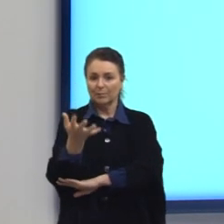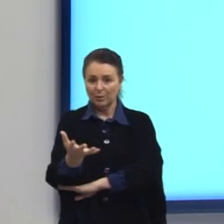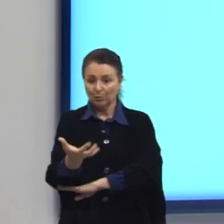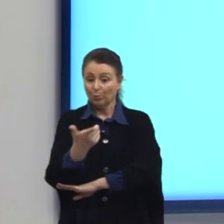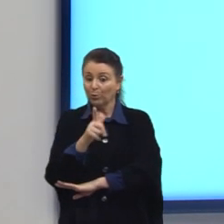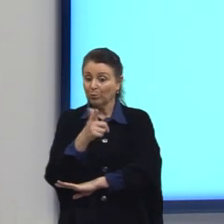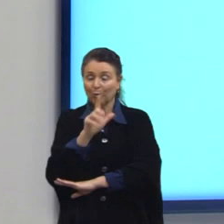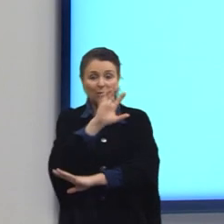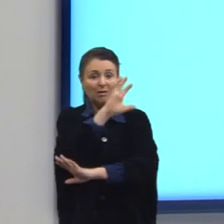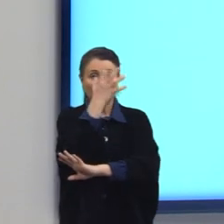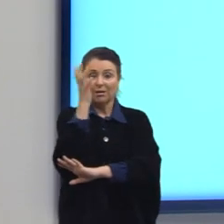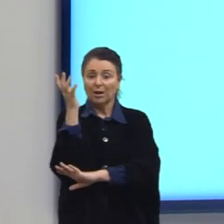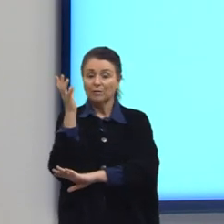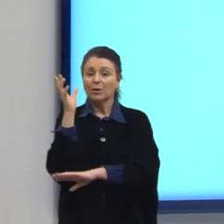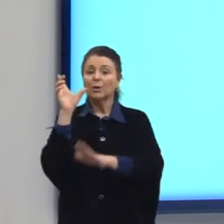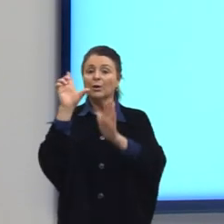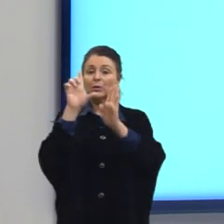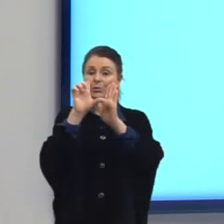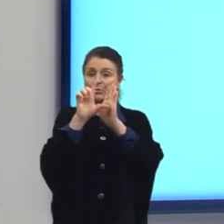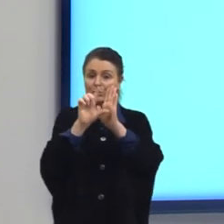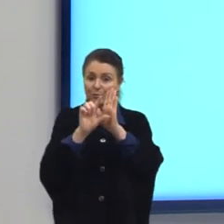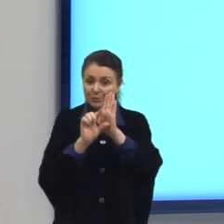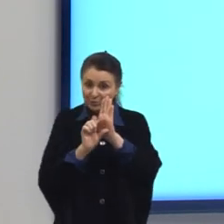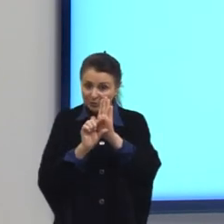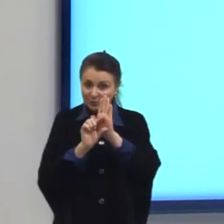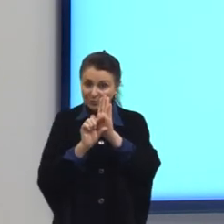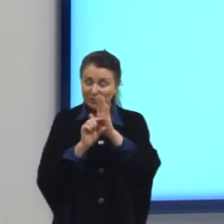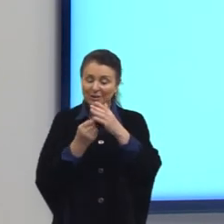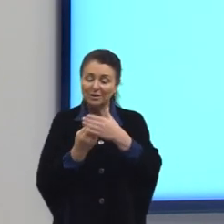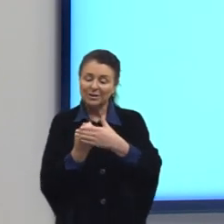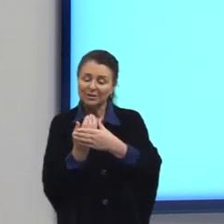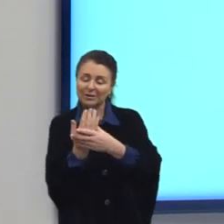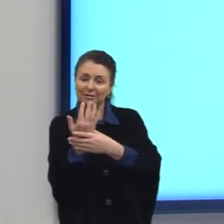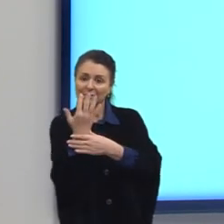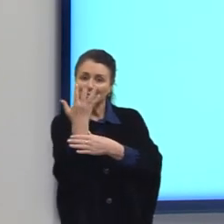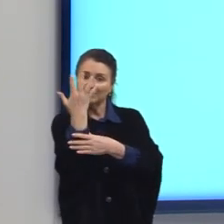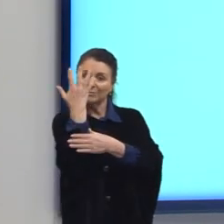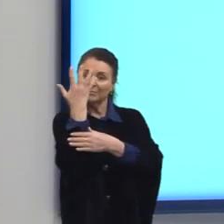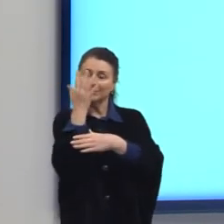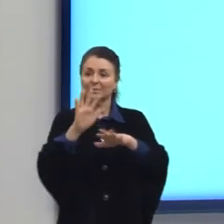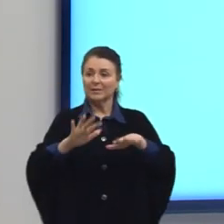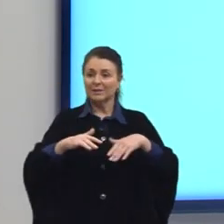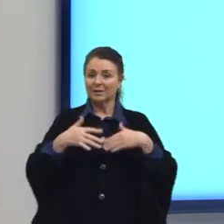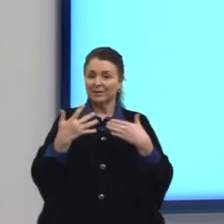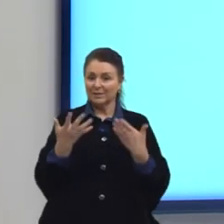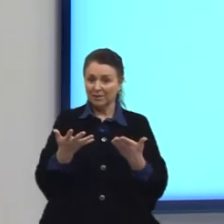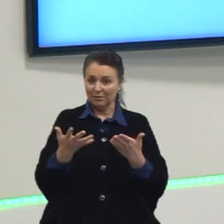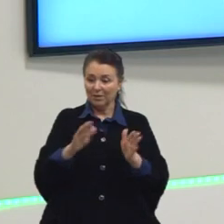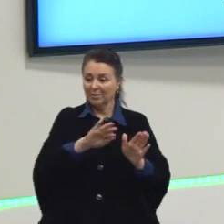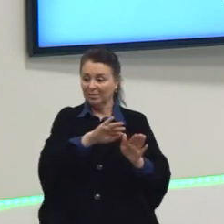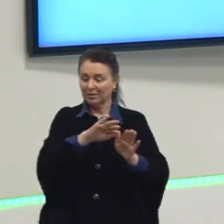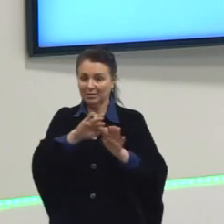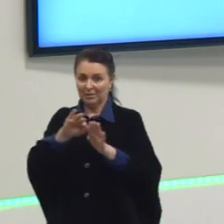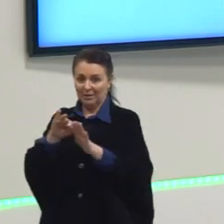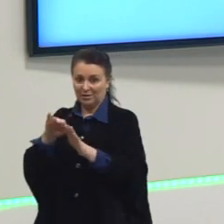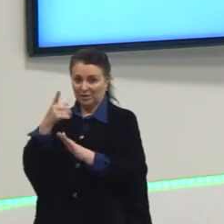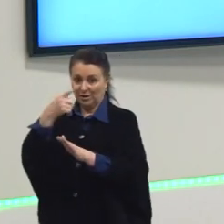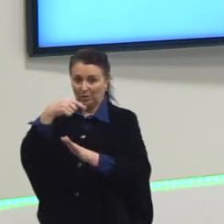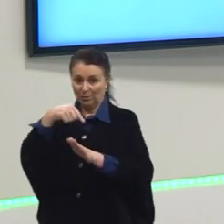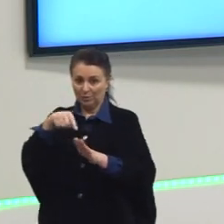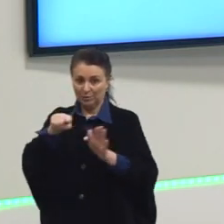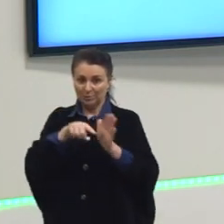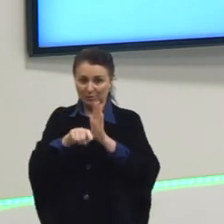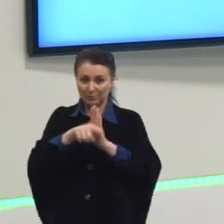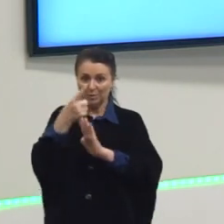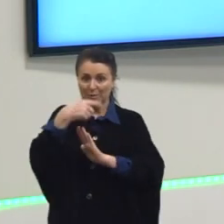diminui a superfície total de transpiração. Certo, gente? Então, vamos deixar a próxima questão para uma